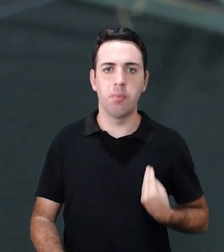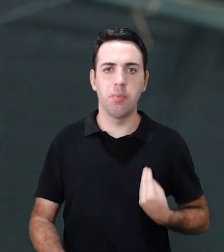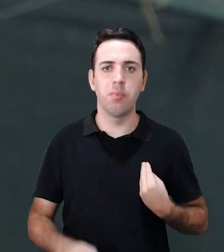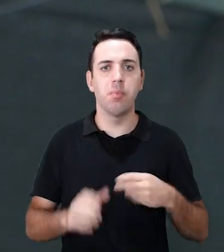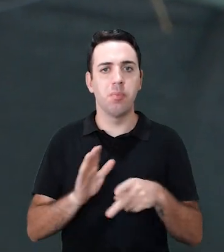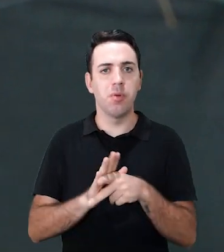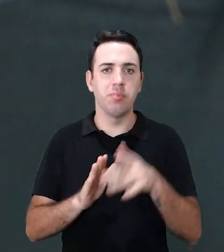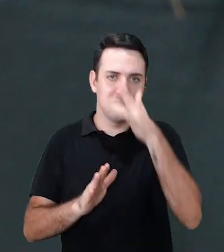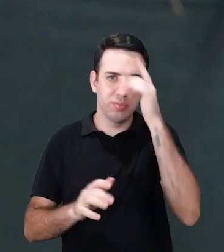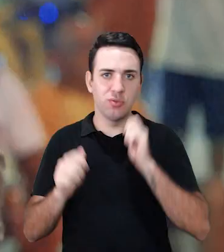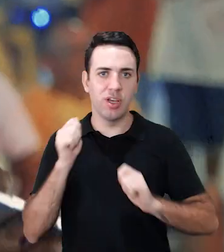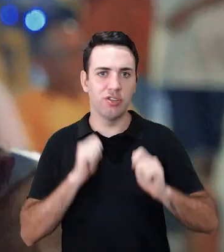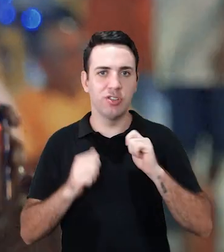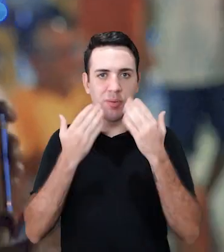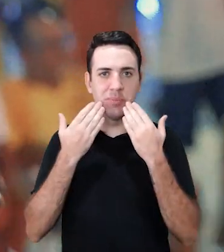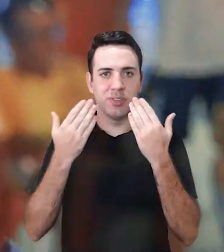os nossos artistas.